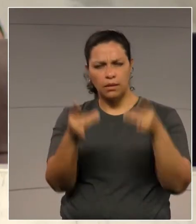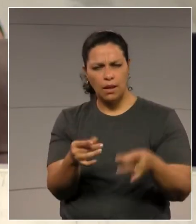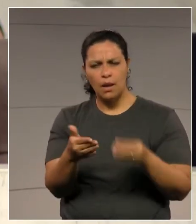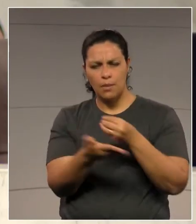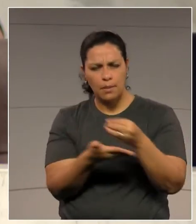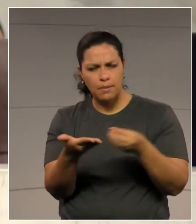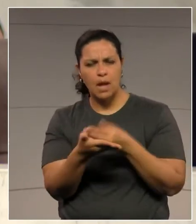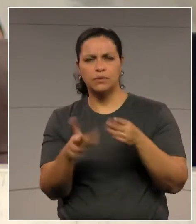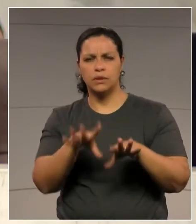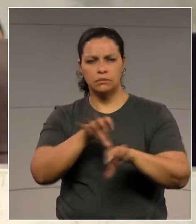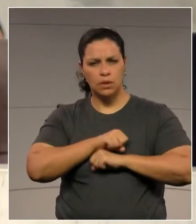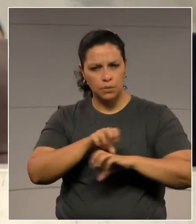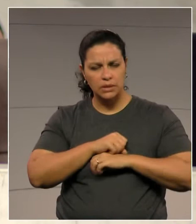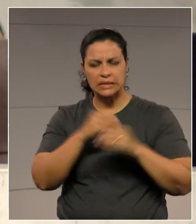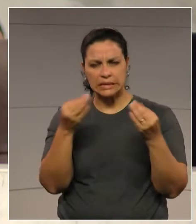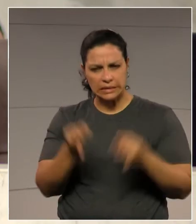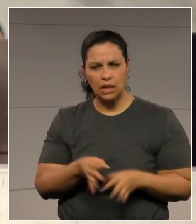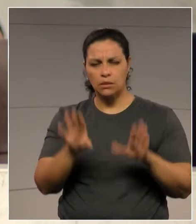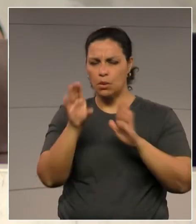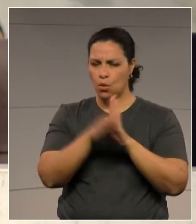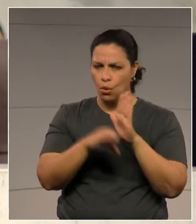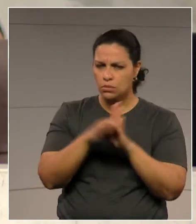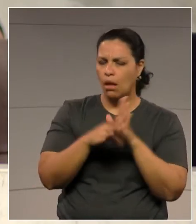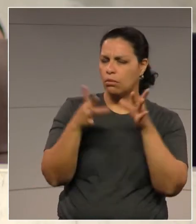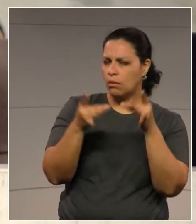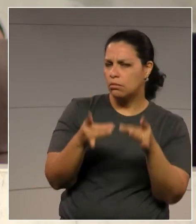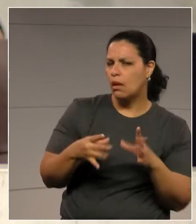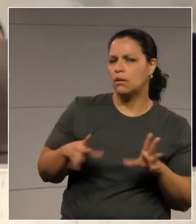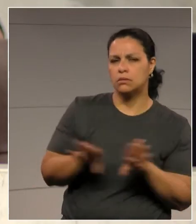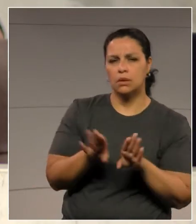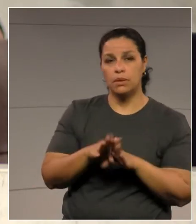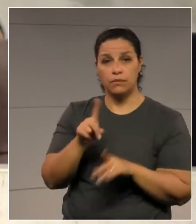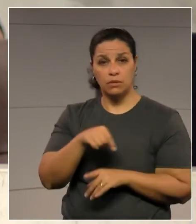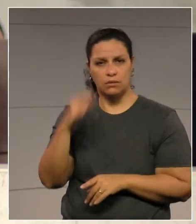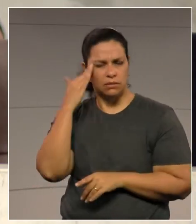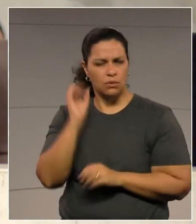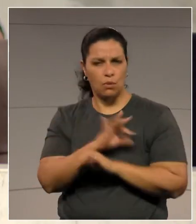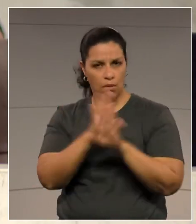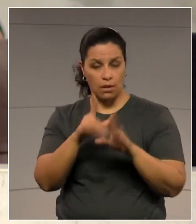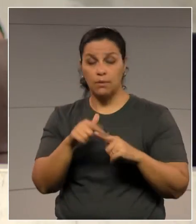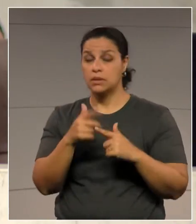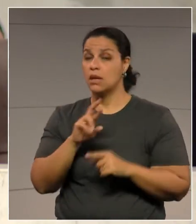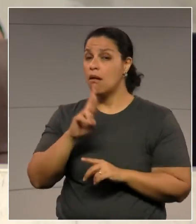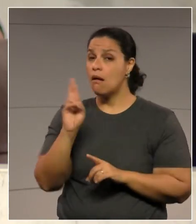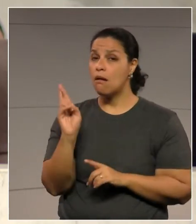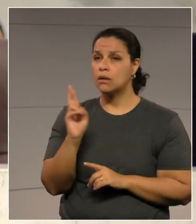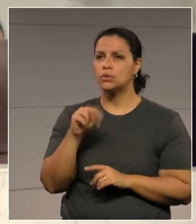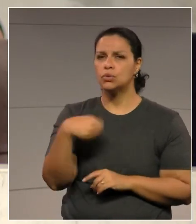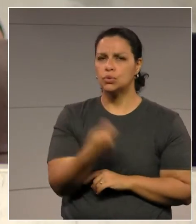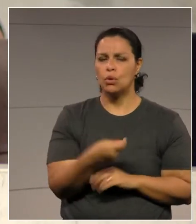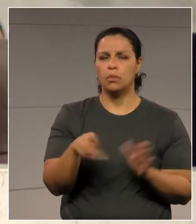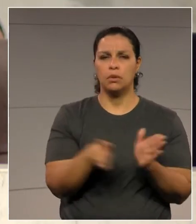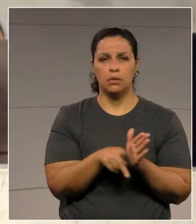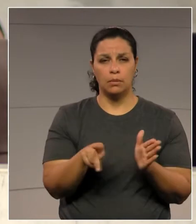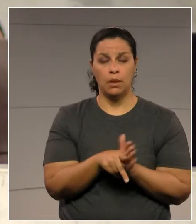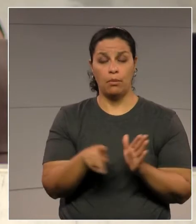fundamentos sejam apropriados, de forma conceitual, que os conceitos sejam definidos. Com relação a eventual